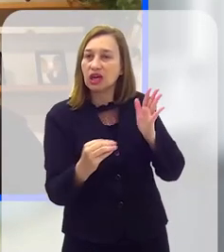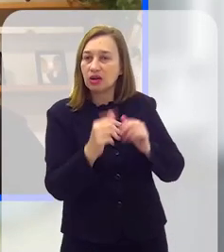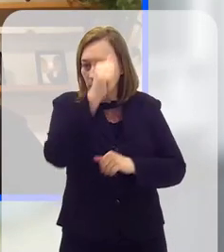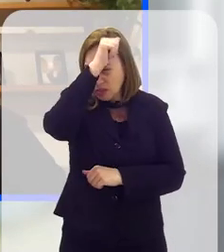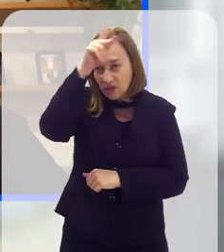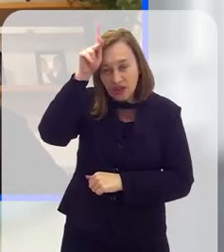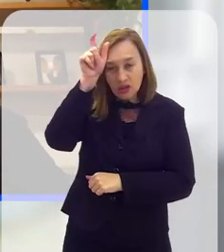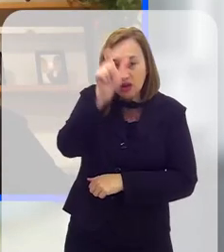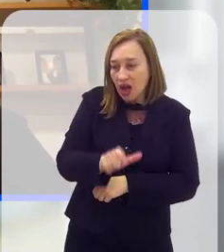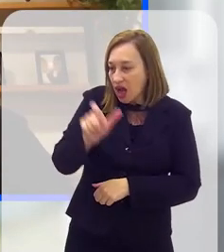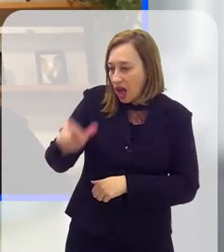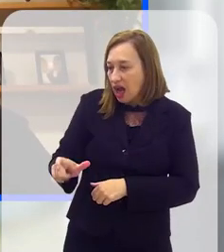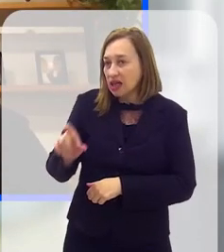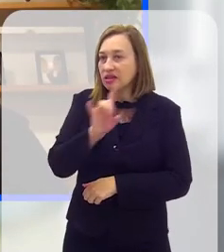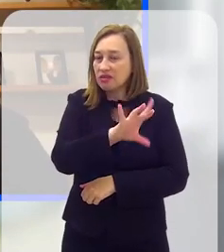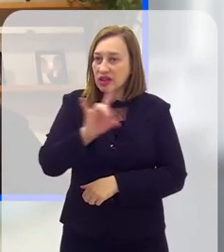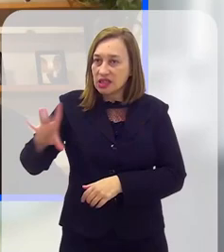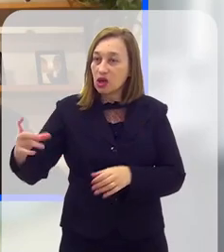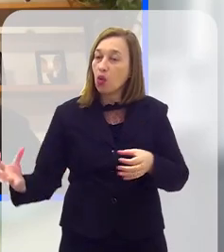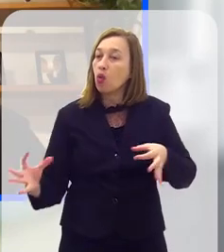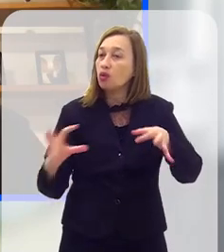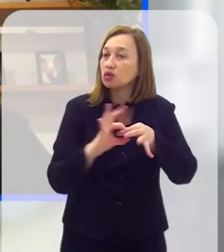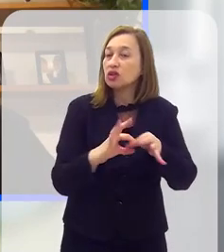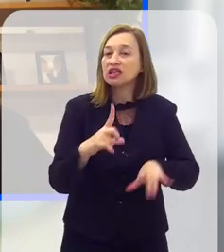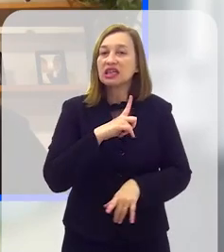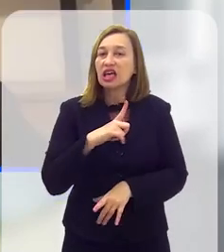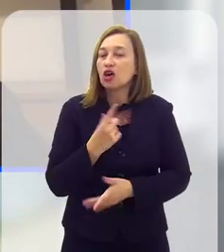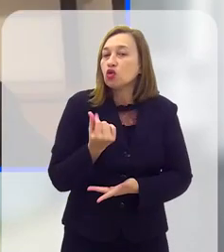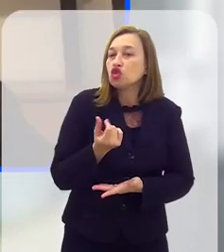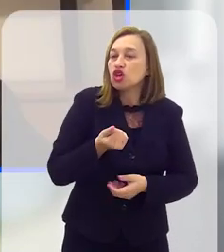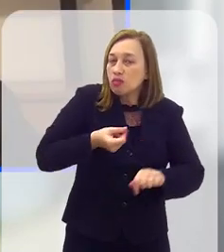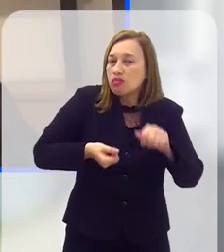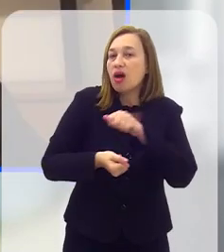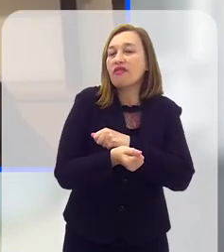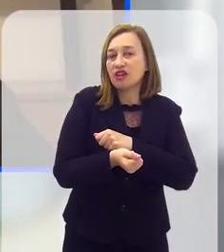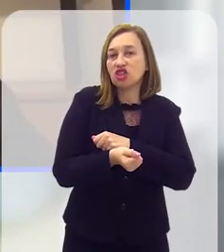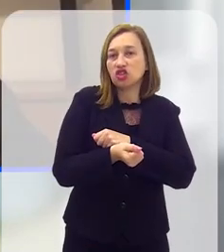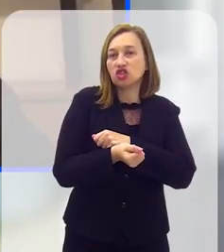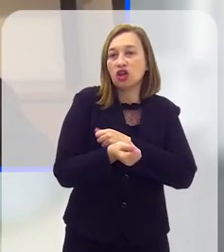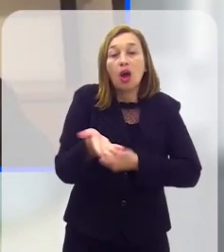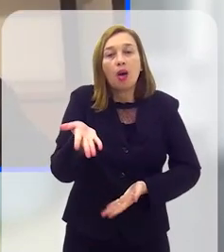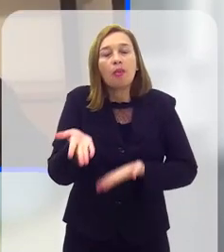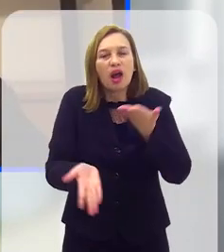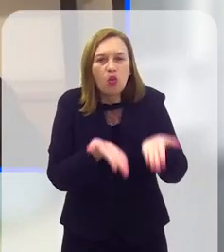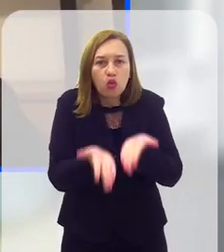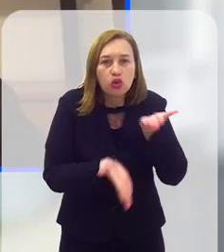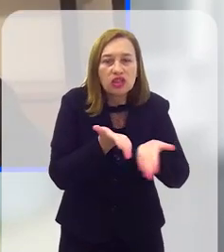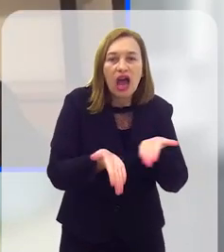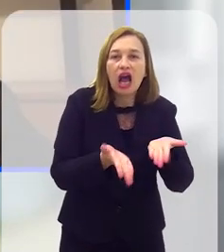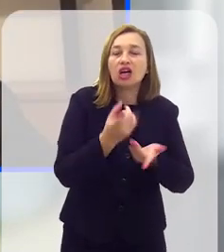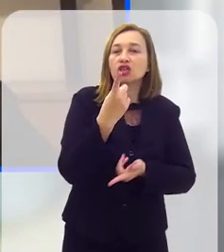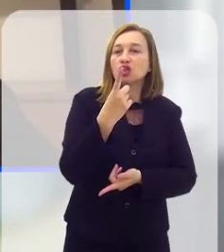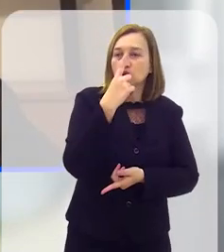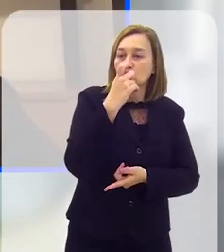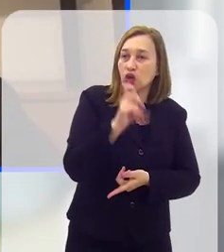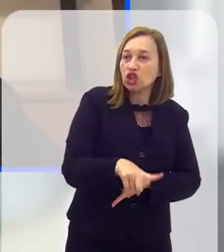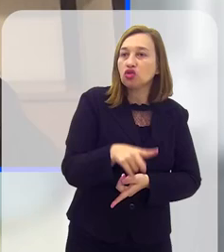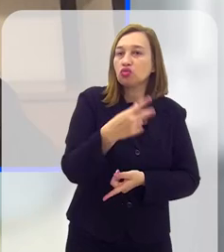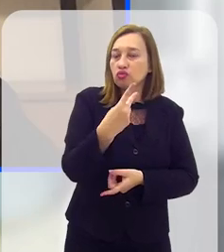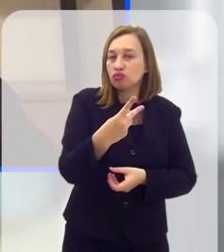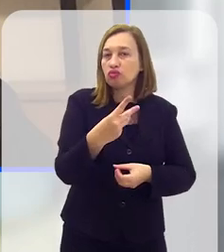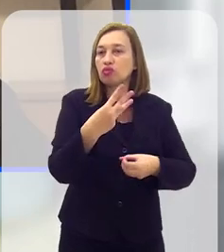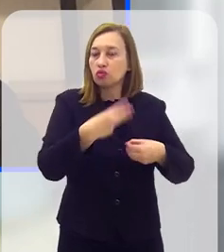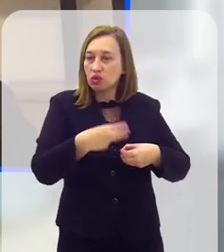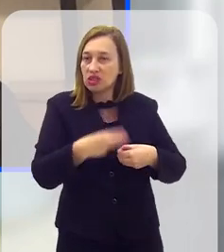que cada prefeitura vai fazer, podendo criar consórcios de prefeituras para que tenham esse dinheiro para investir, para cuidar do lixo do